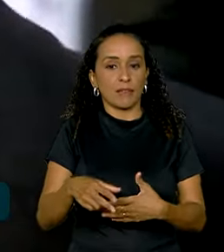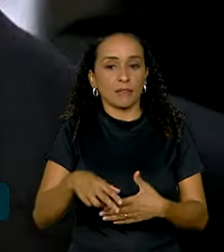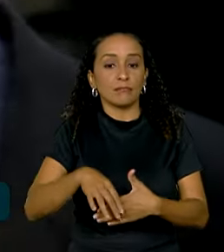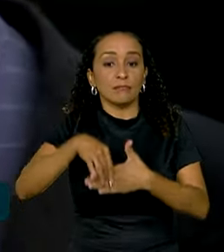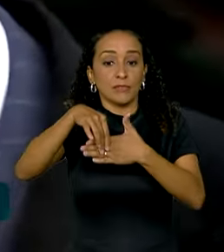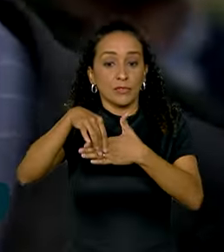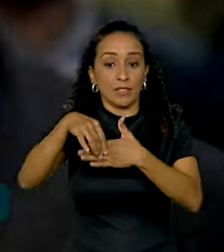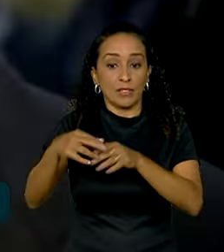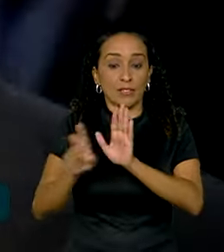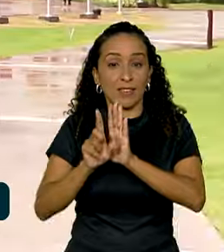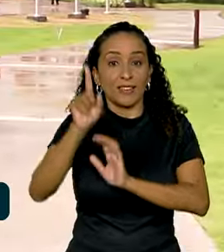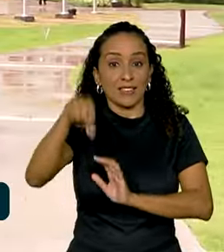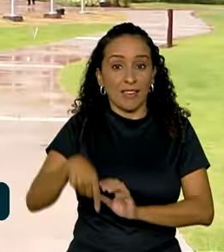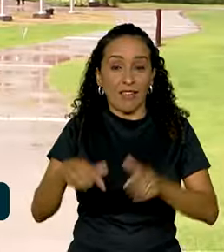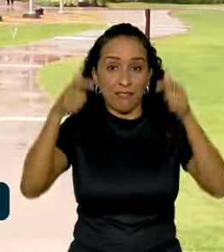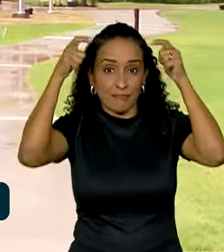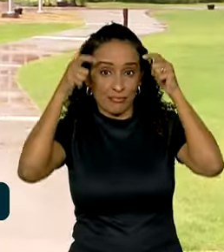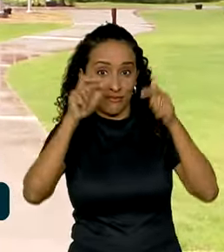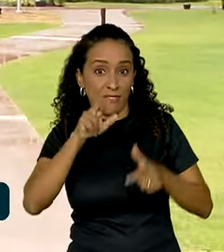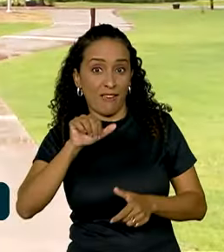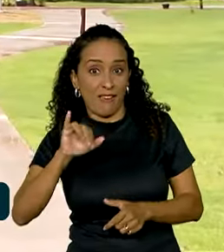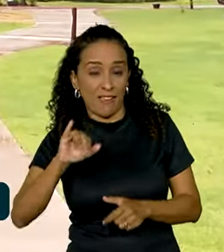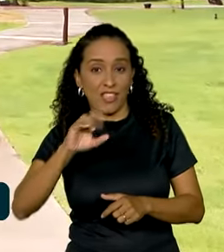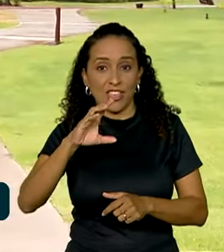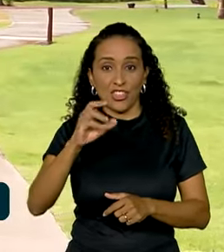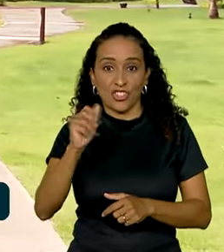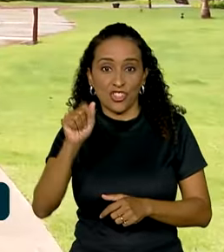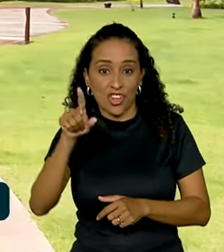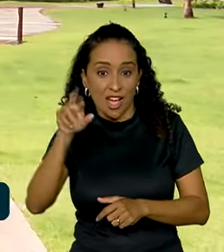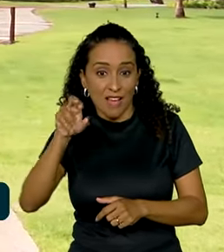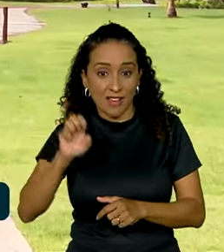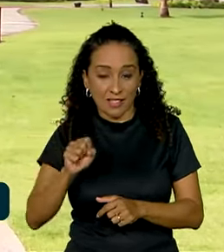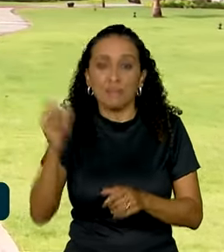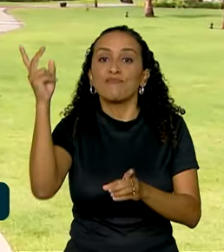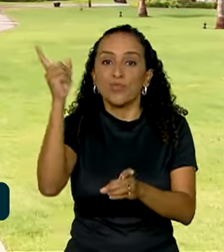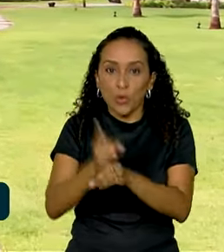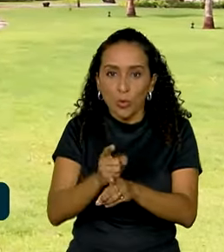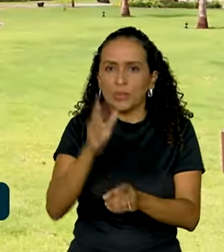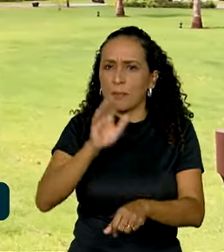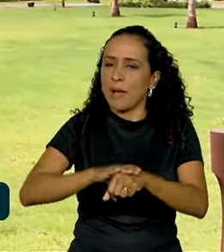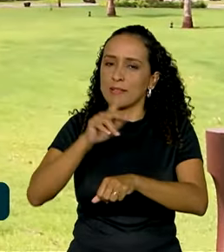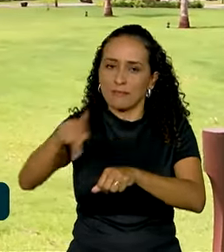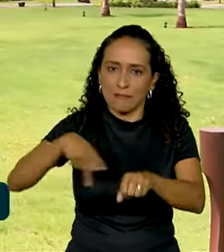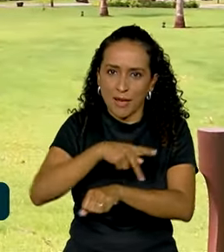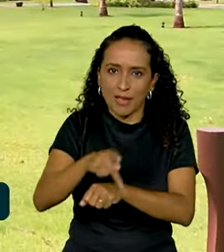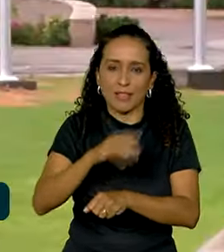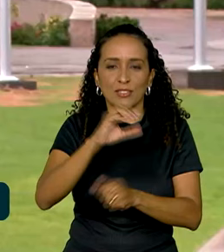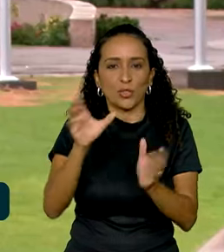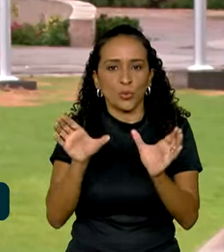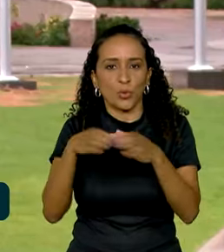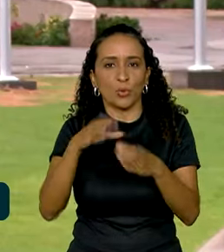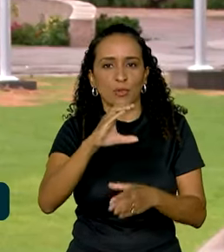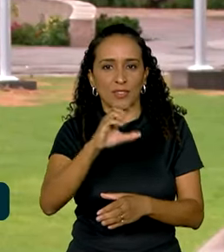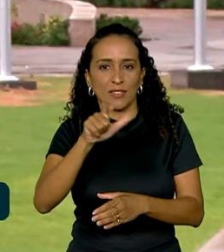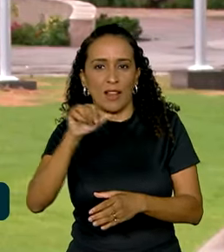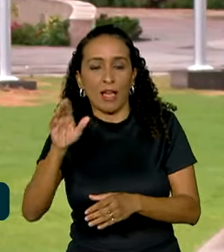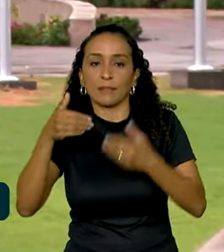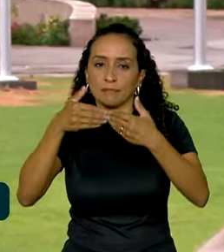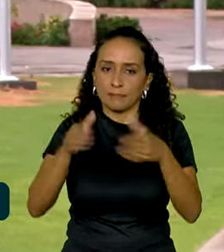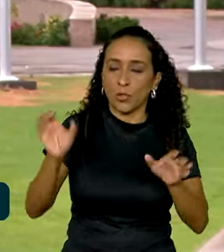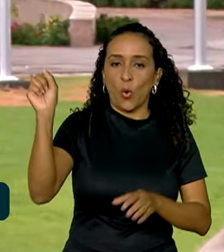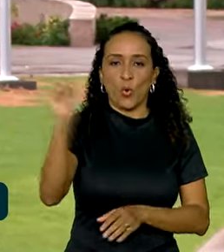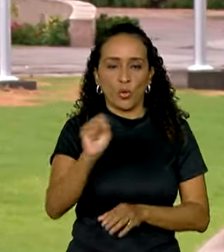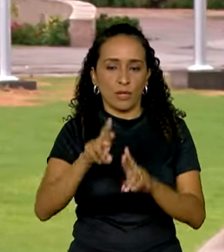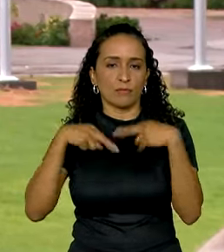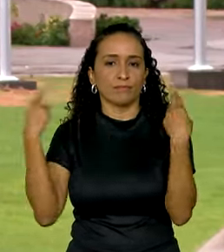conhecido rei Charles. É aqui que acontece mais um encontro dos países da CELAC. A abertura da oitava